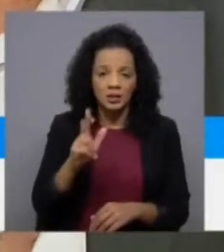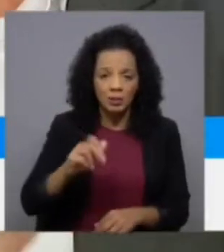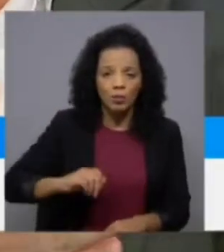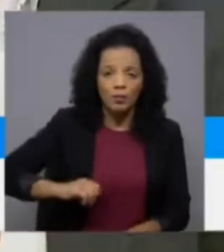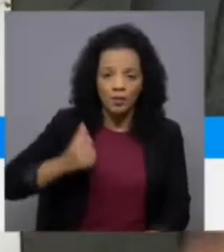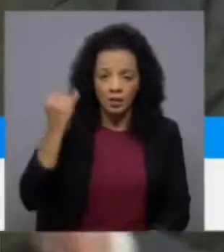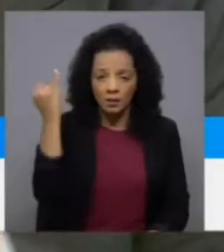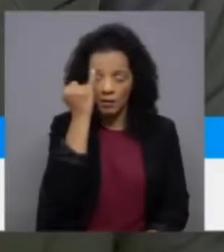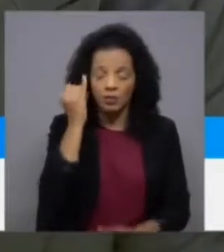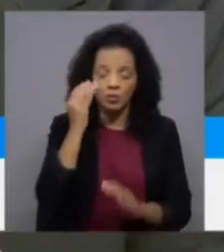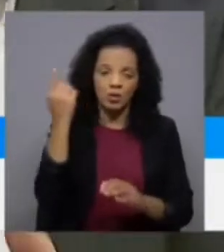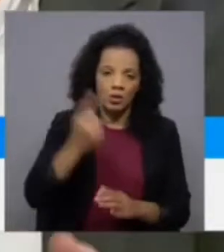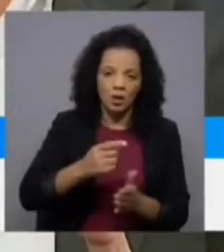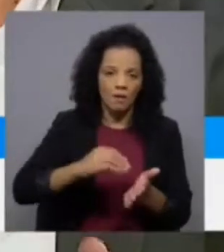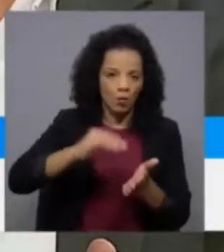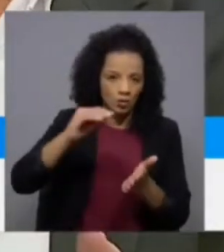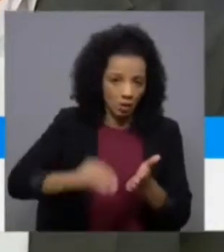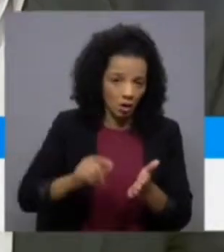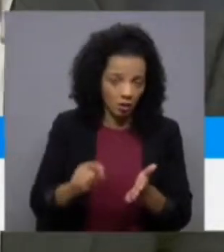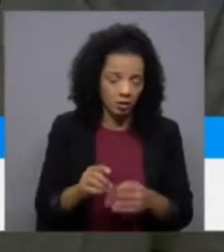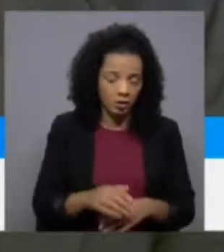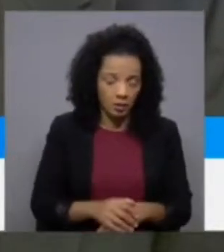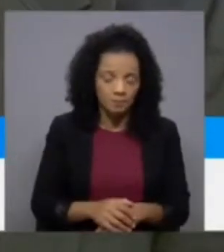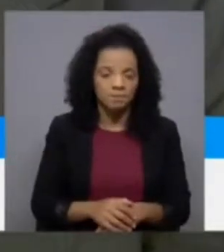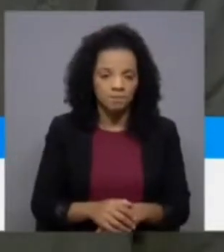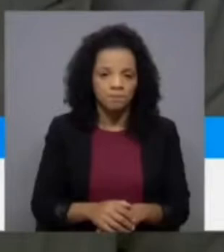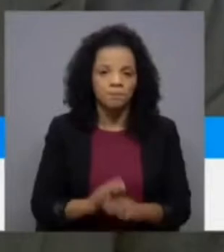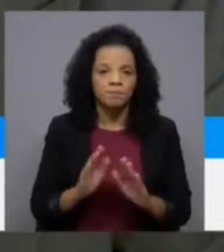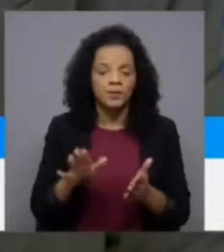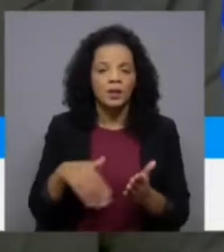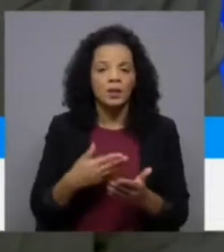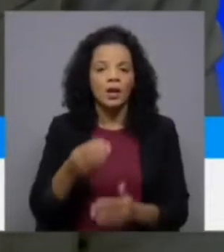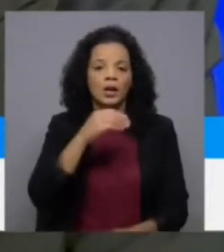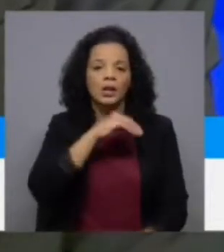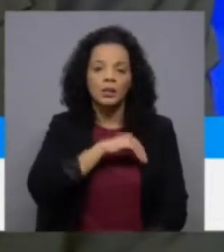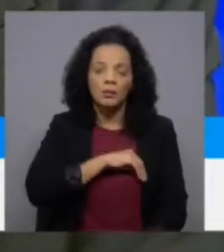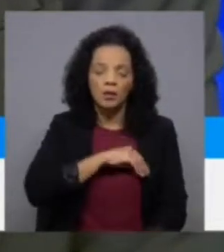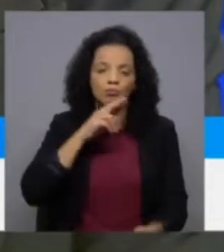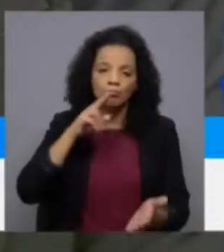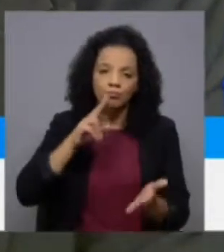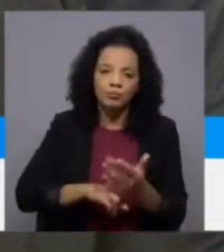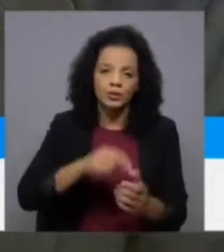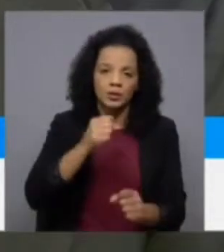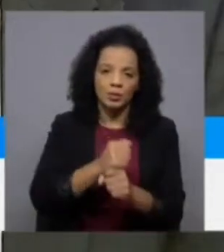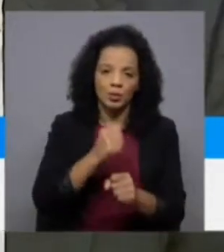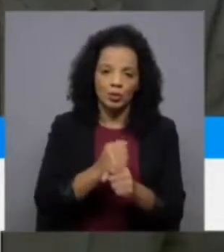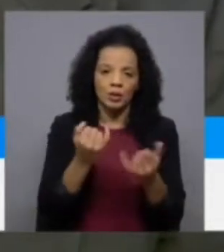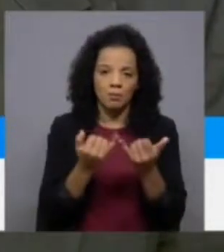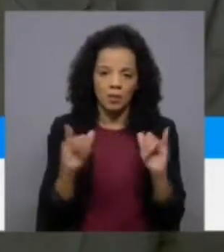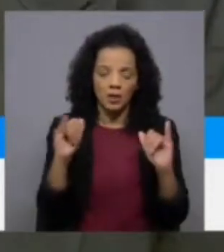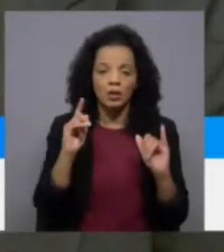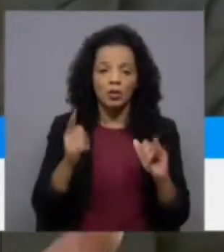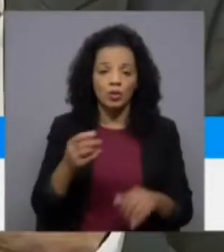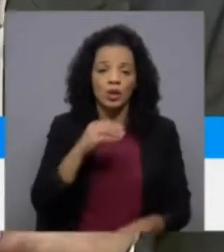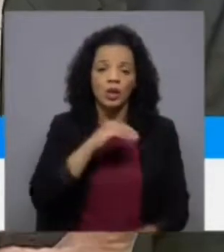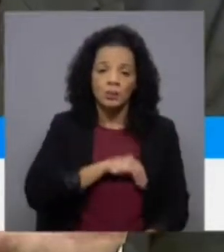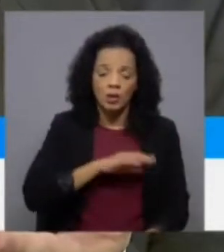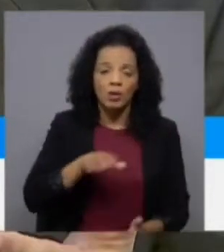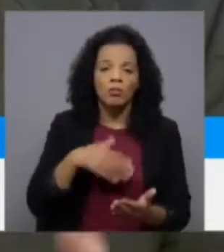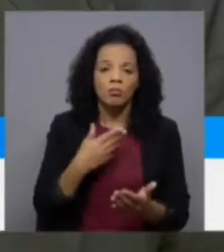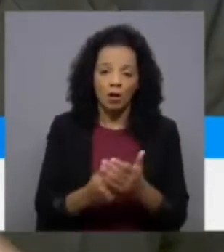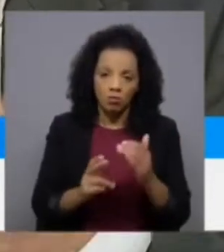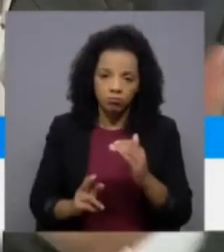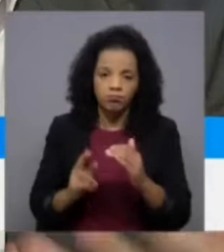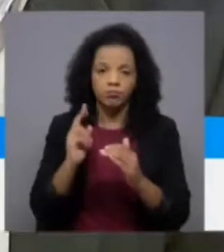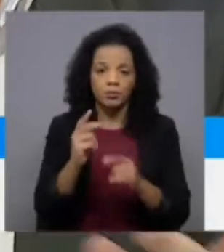contratados e precisamente para isso devemos tornar o rendimento do verdadeiro trabalhador independente um rendimento que possa vir a subir,